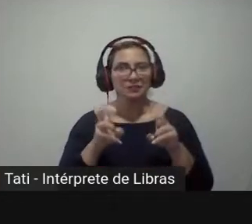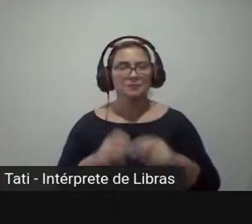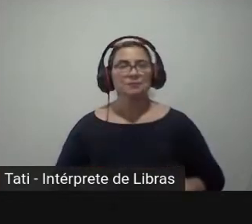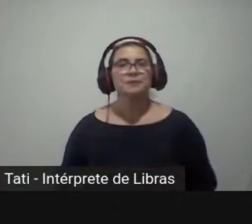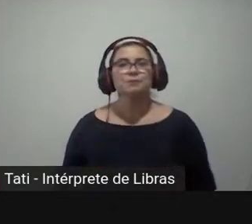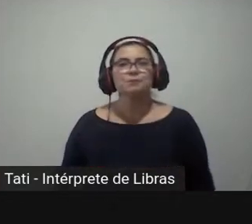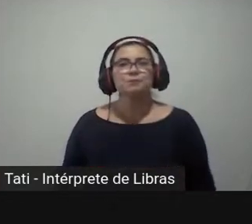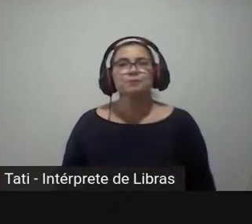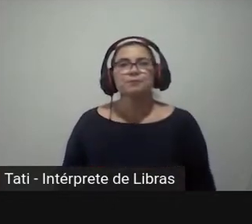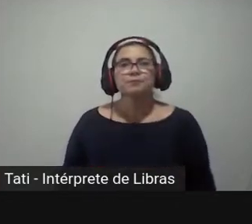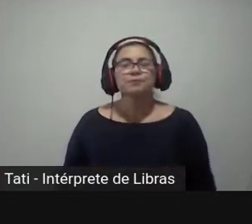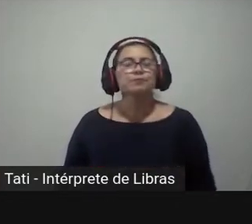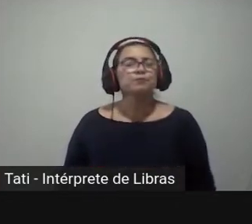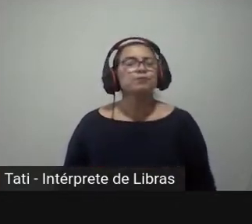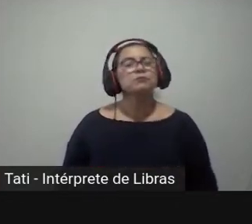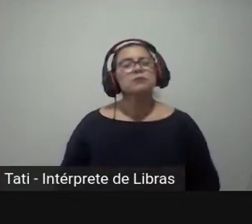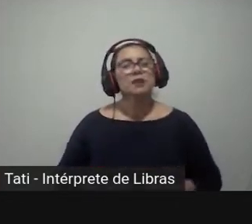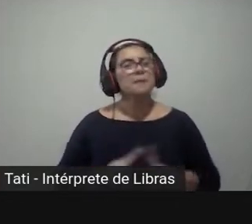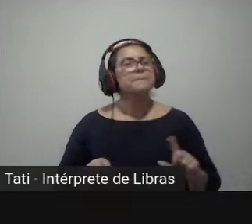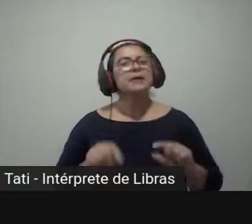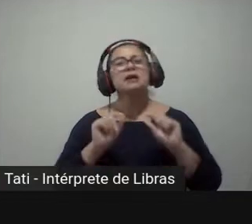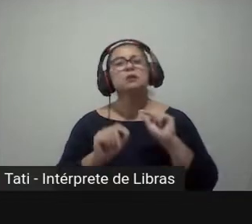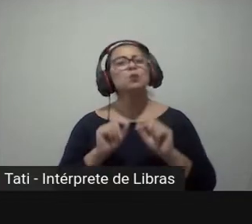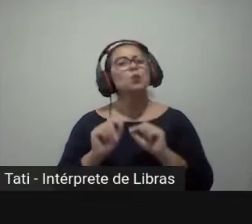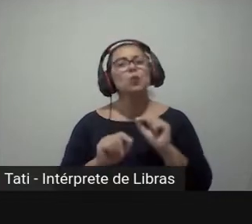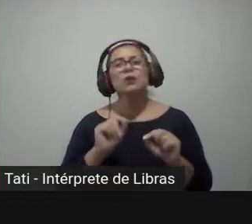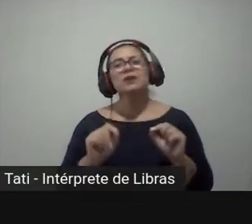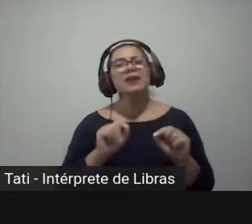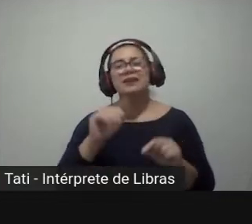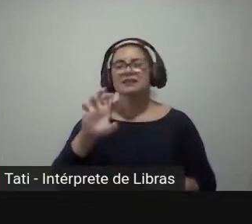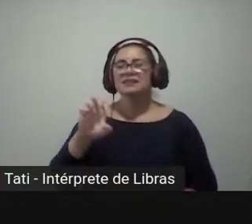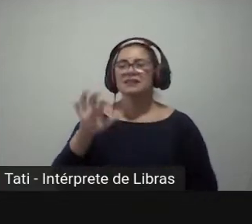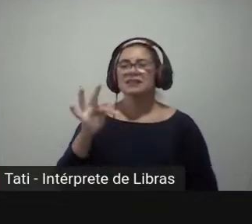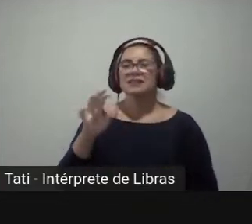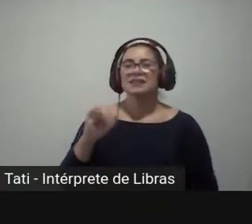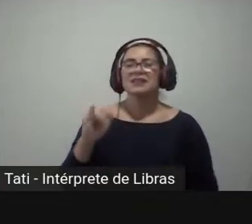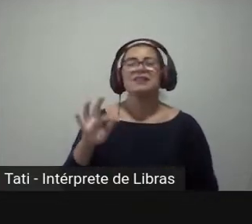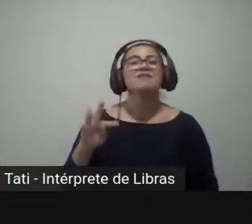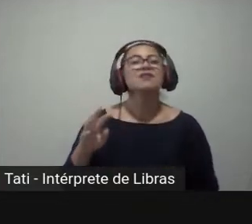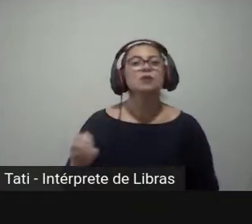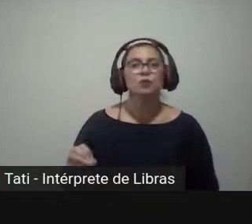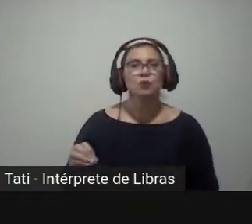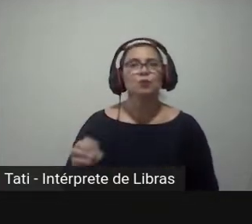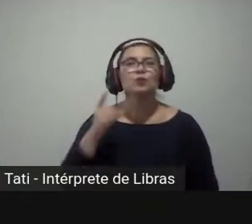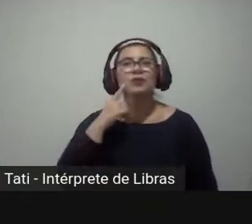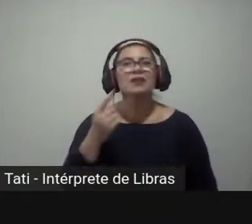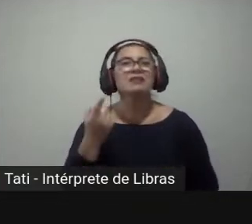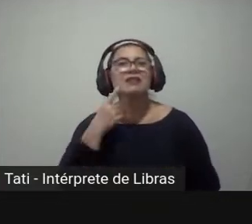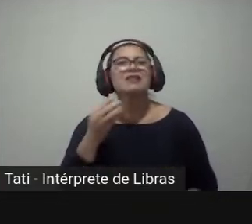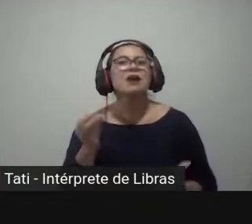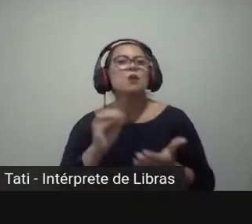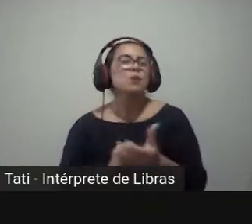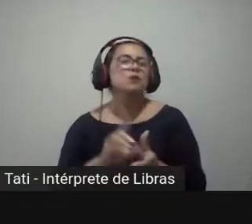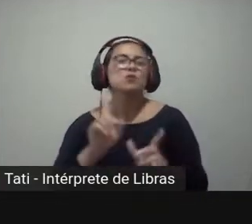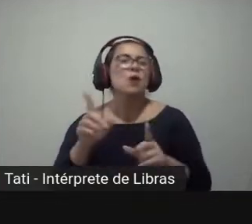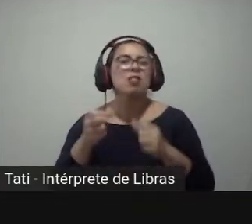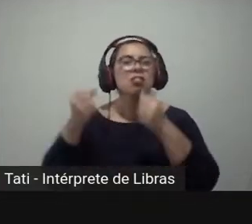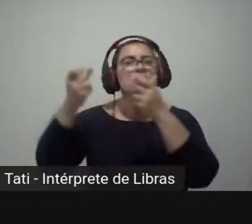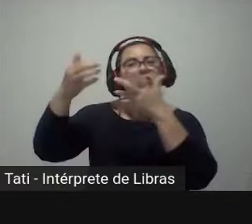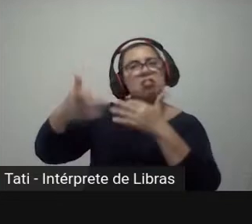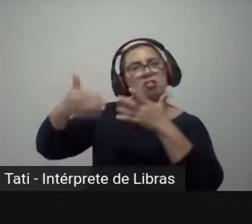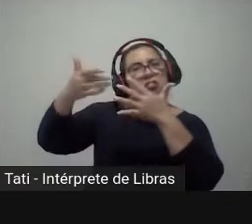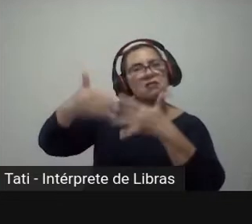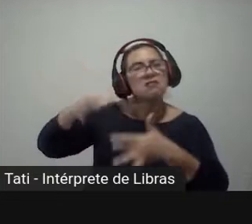Mas, então, o que é o efeito Cotail? Não é o objetivo desse trabalho entrar muito na parte teórica, mas eu acho que é